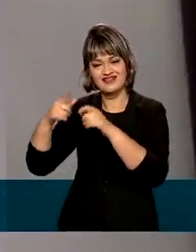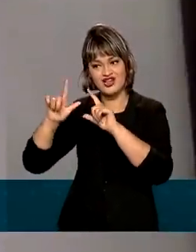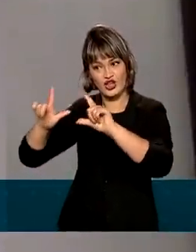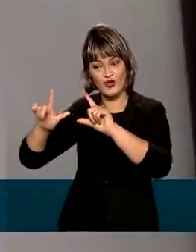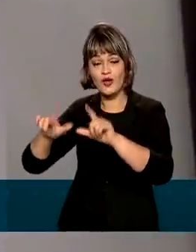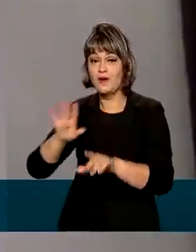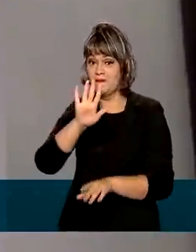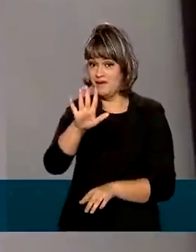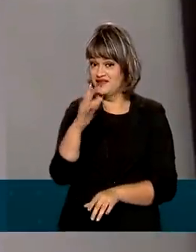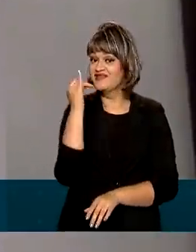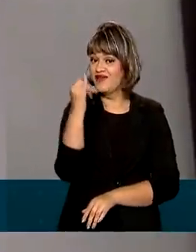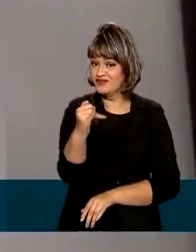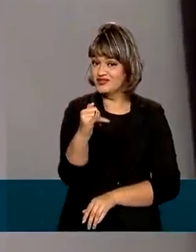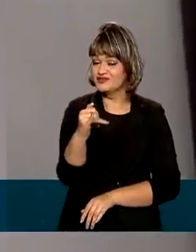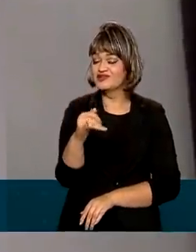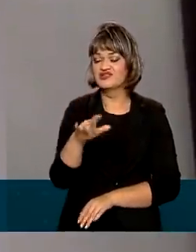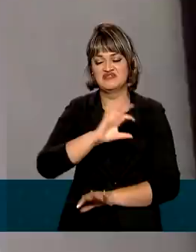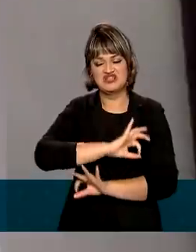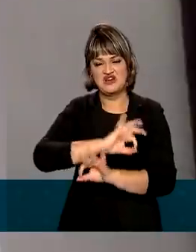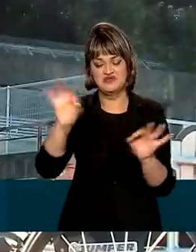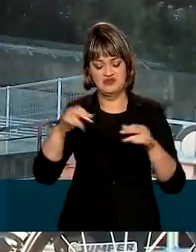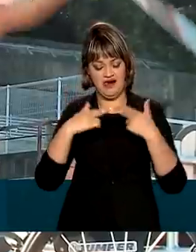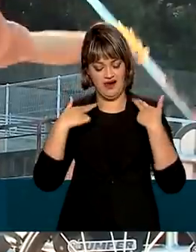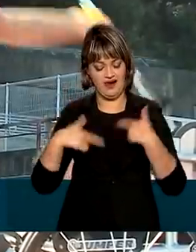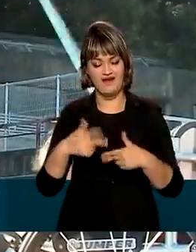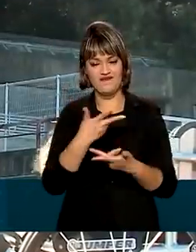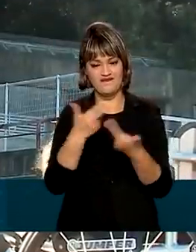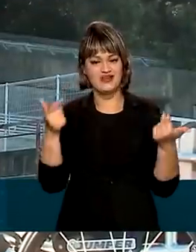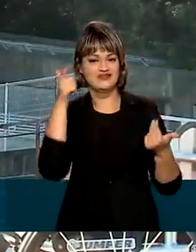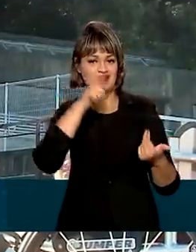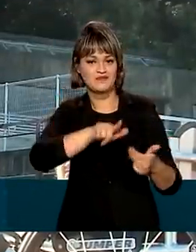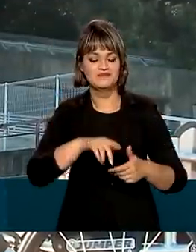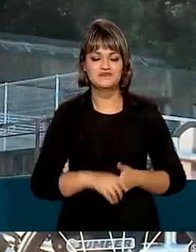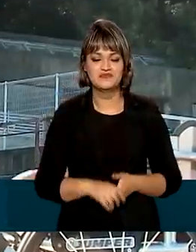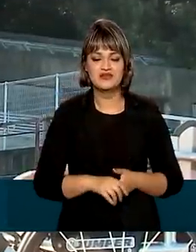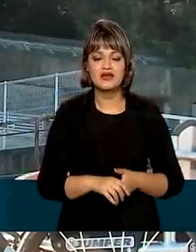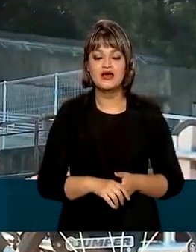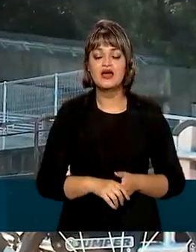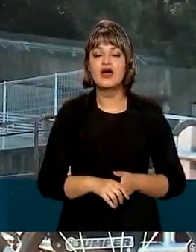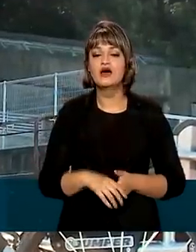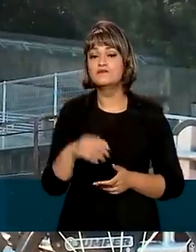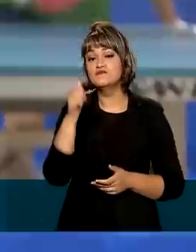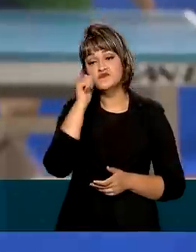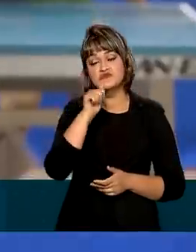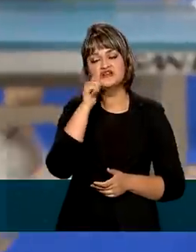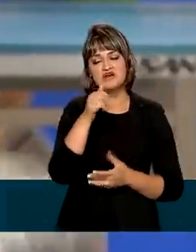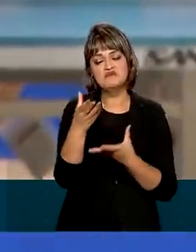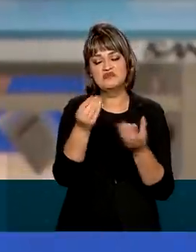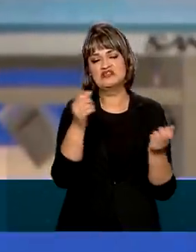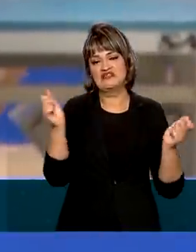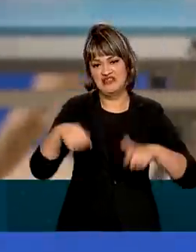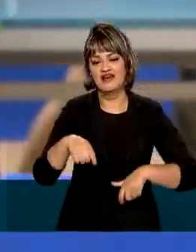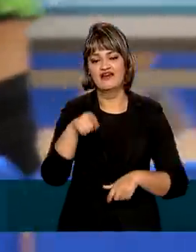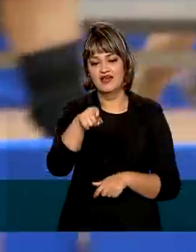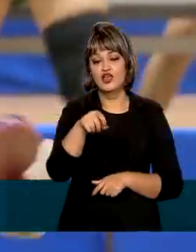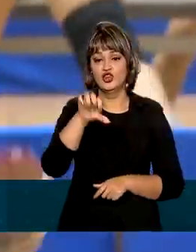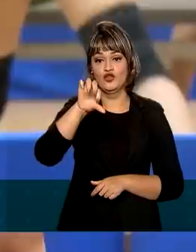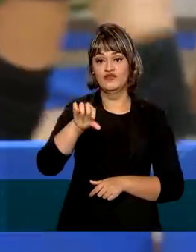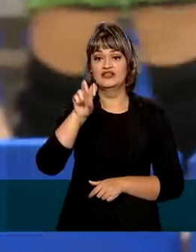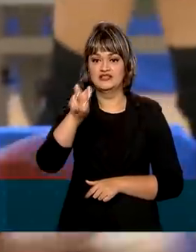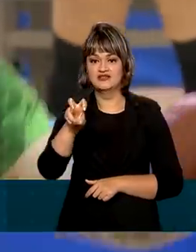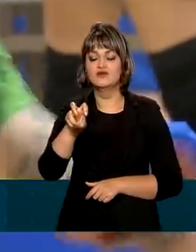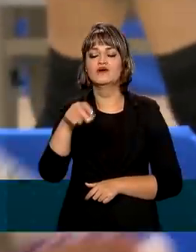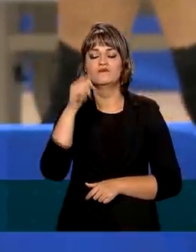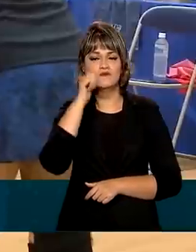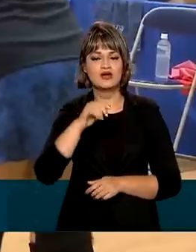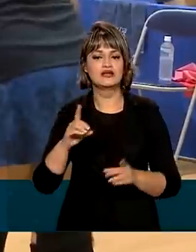mas eu adianto para vocês que será um show de medalhas. Muitas destas conquistas devem vir de mulheres. Nossas 95 atletas com